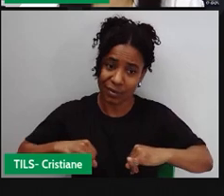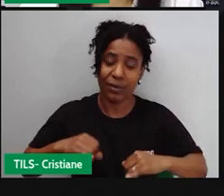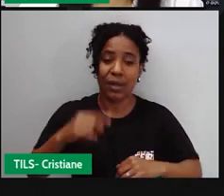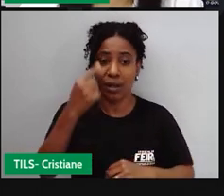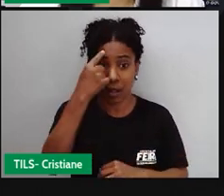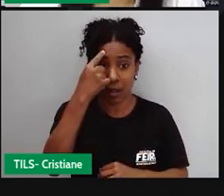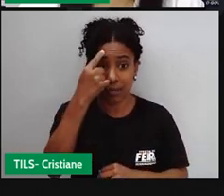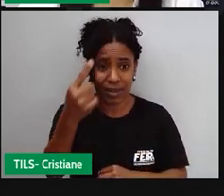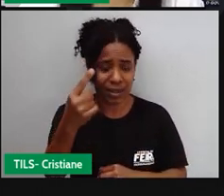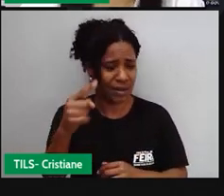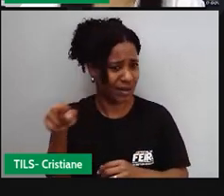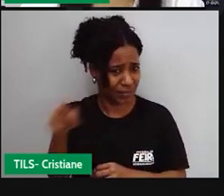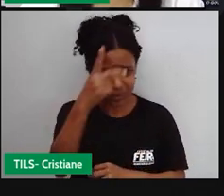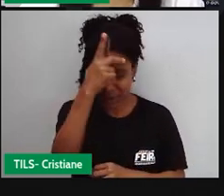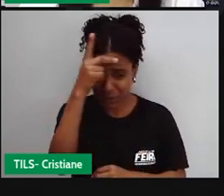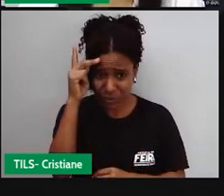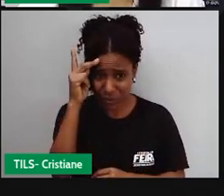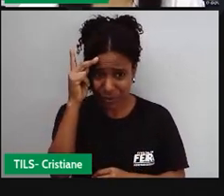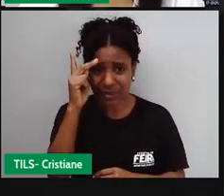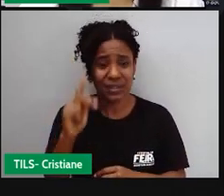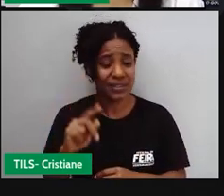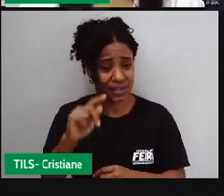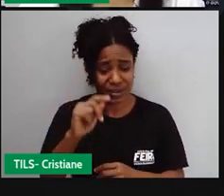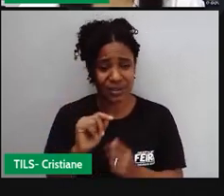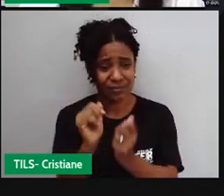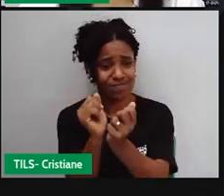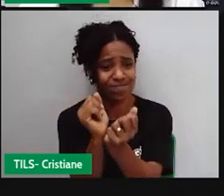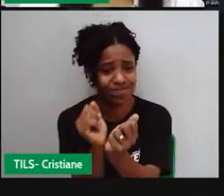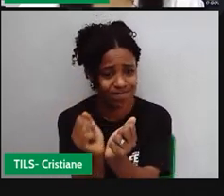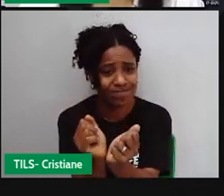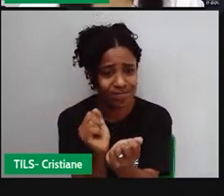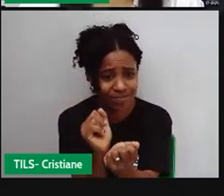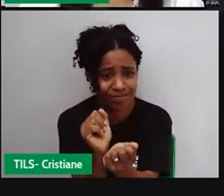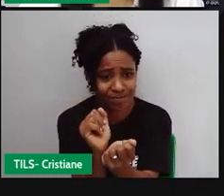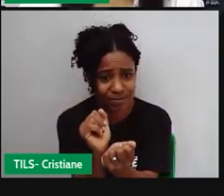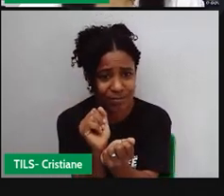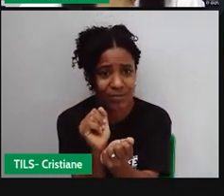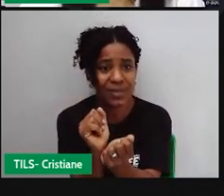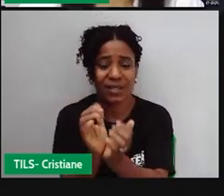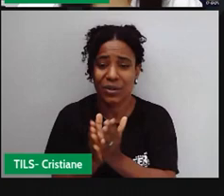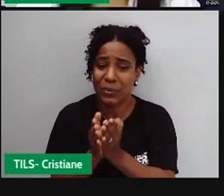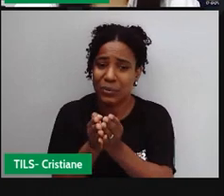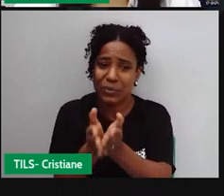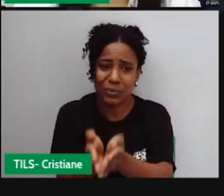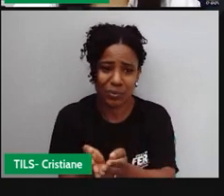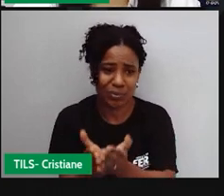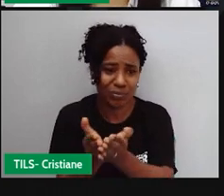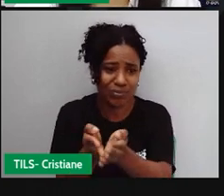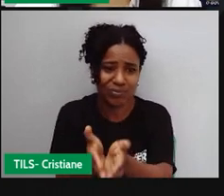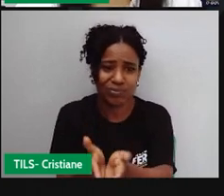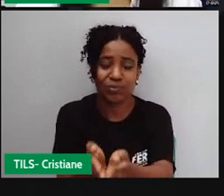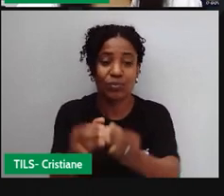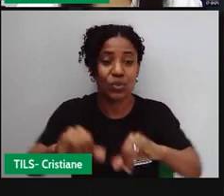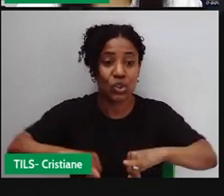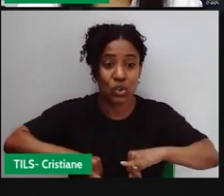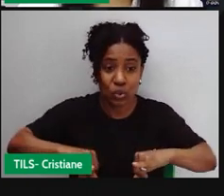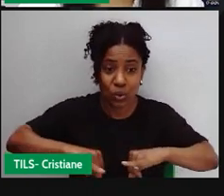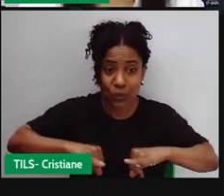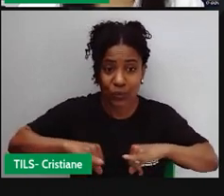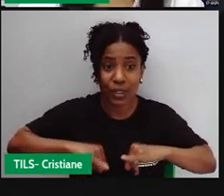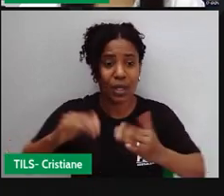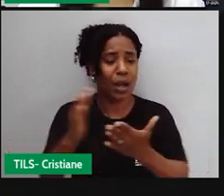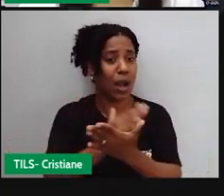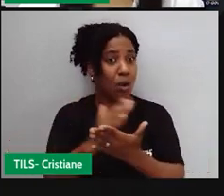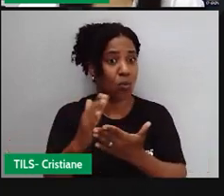levados para serem escravizados, vinham em navios em condições desumanas. Muitos morriam,